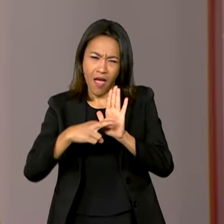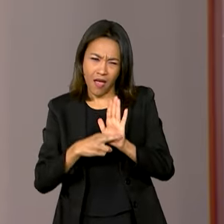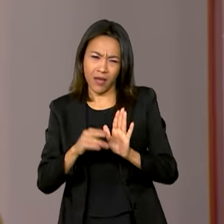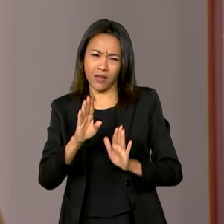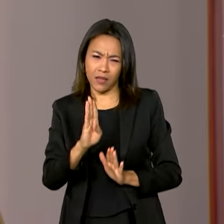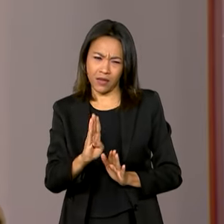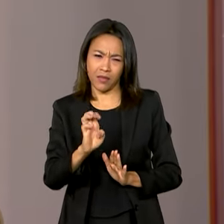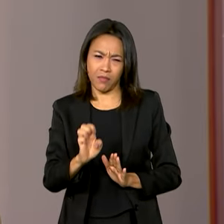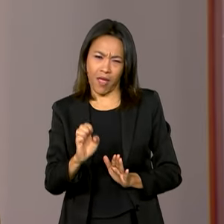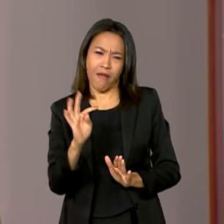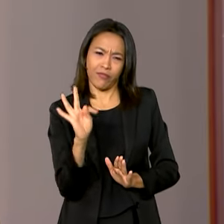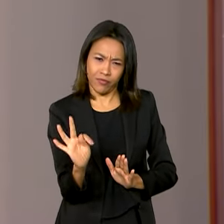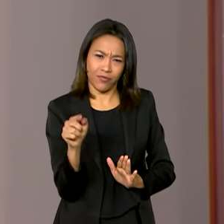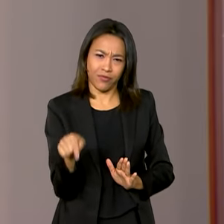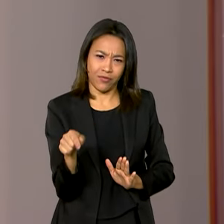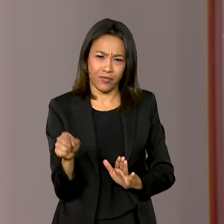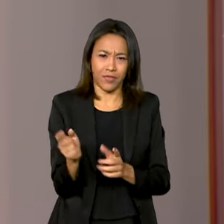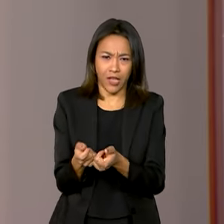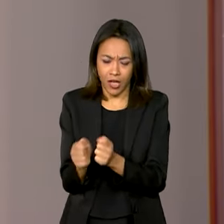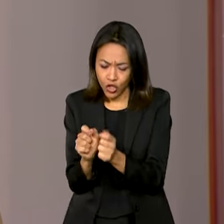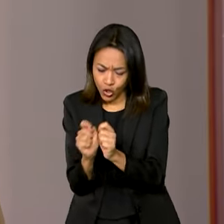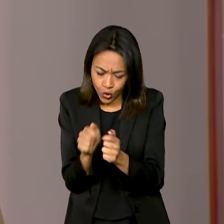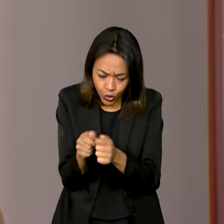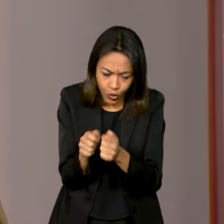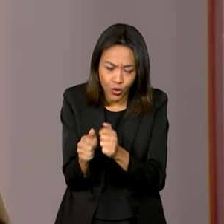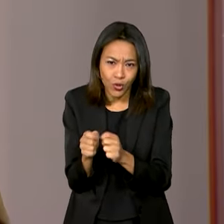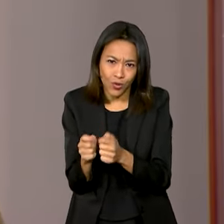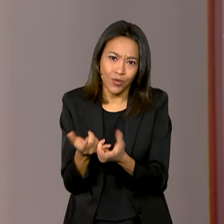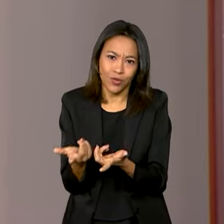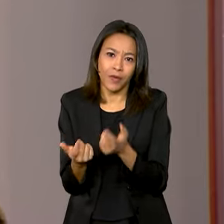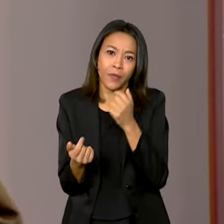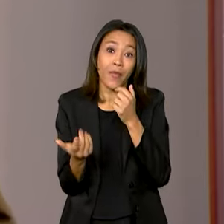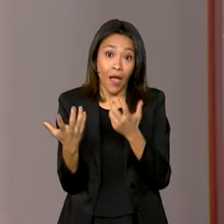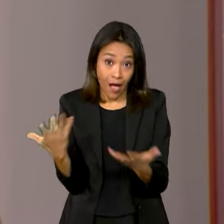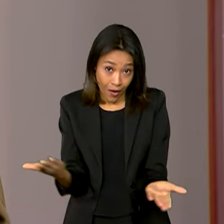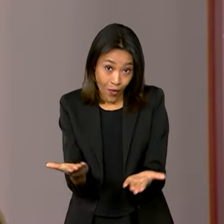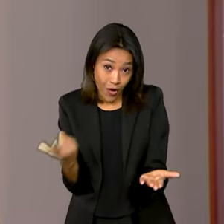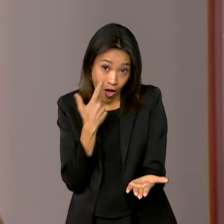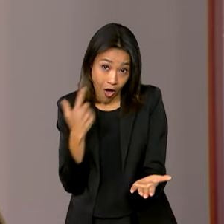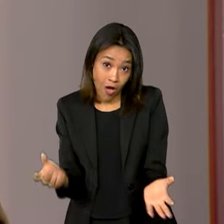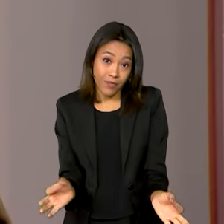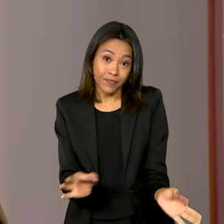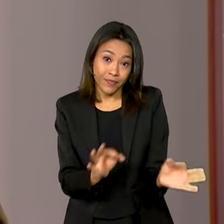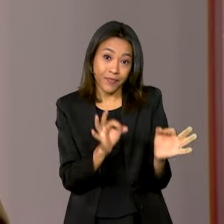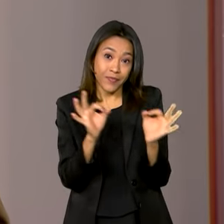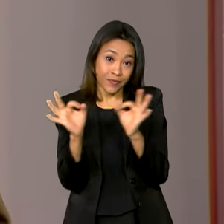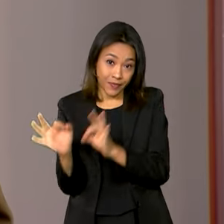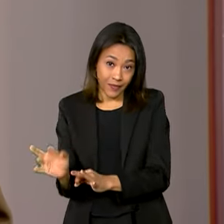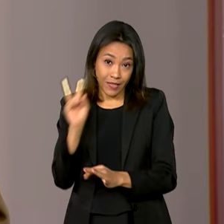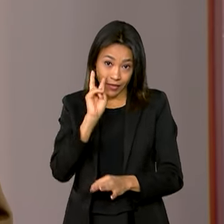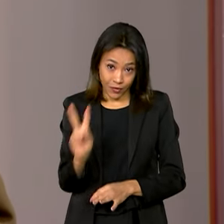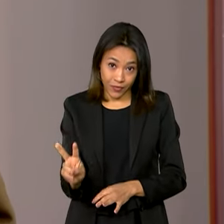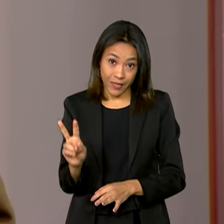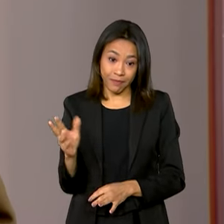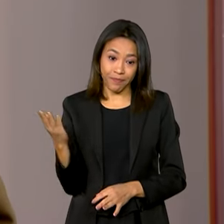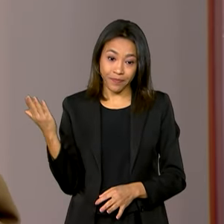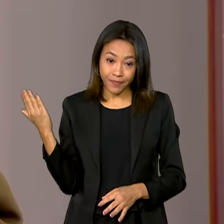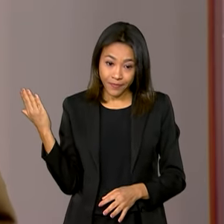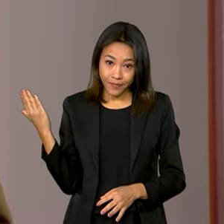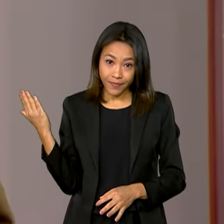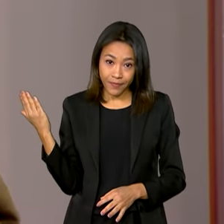gente está vendo agora, essas novidades todas. E agora eu vou chamar uma sonora do ministro aí